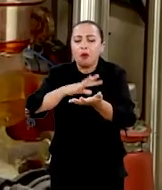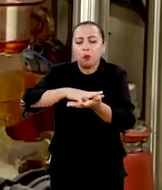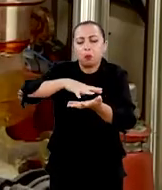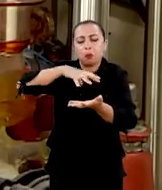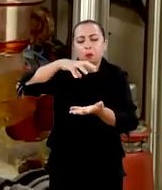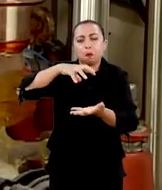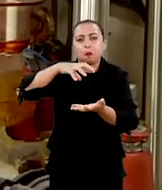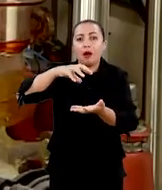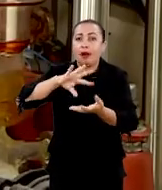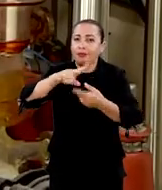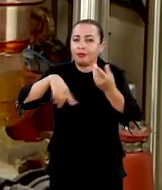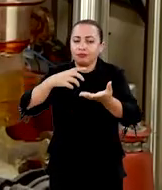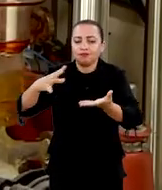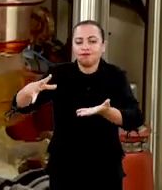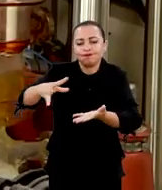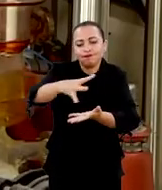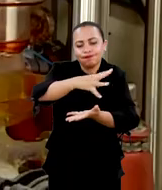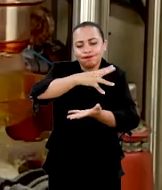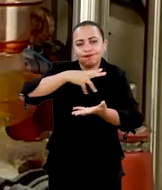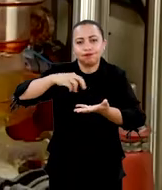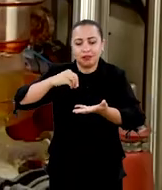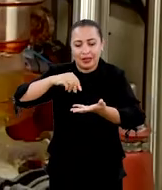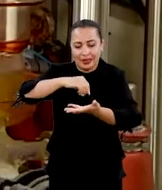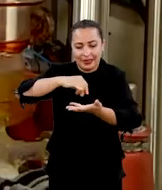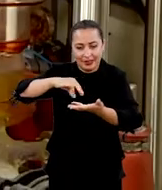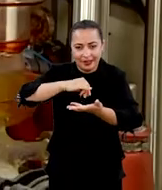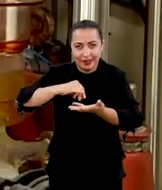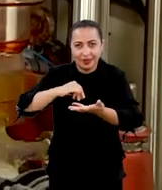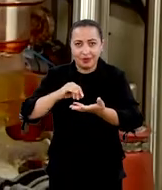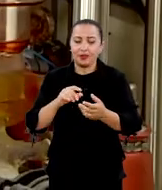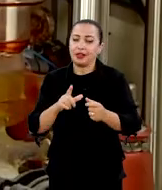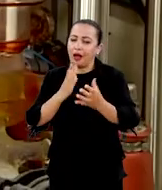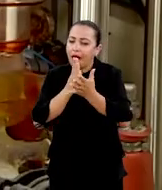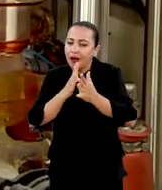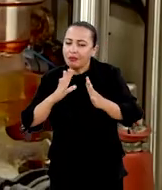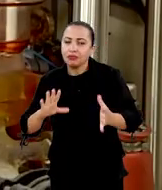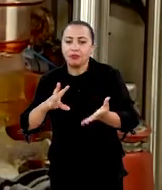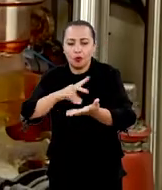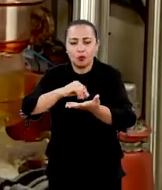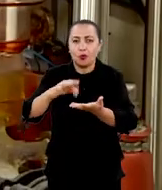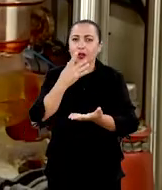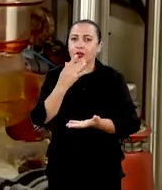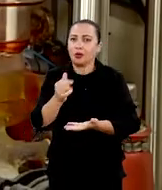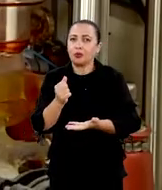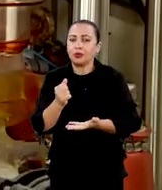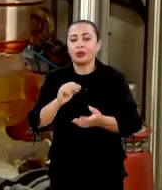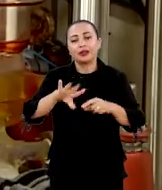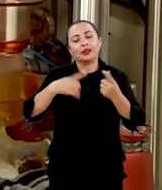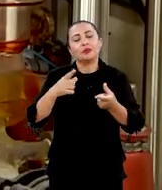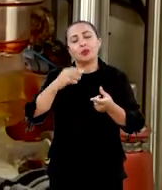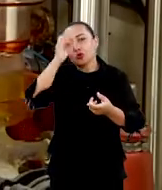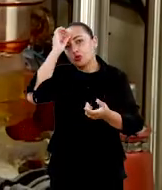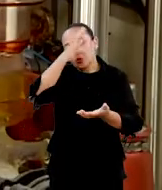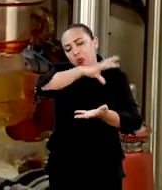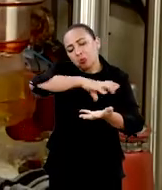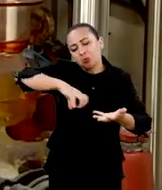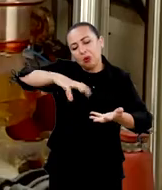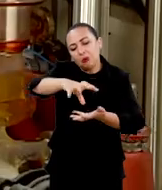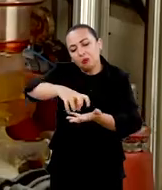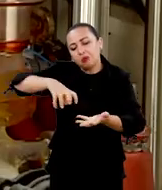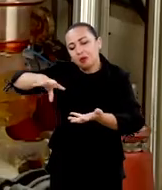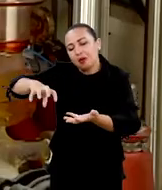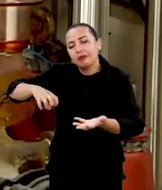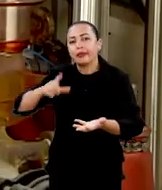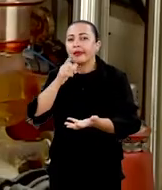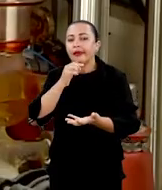esses flocos, eles carreavam o corante. Então eles eliminavam o corante e depois você só tirava os